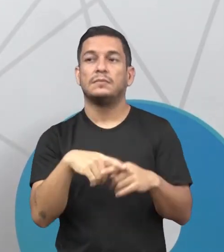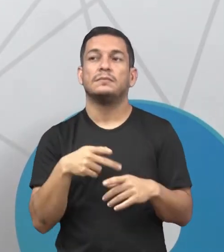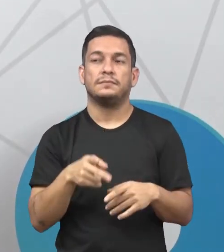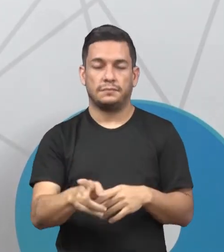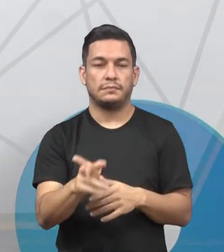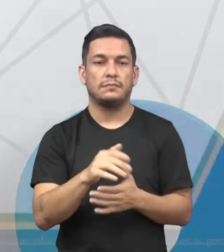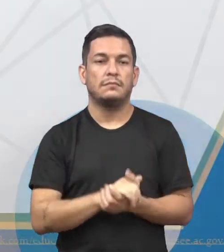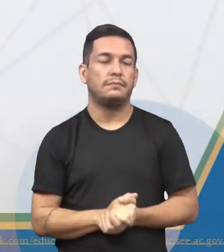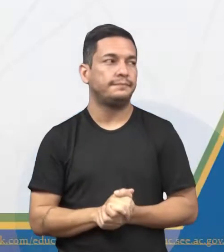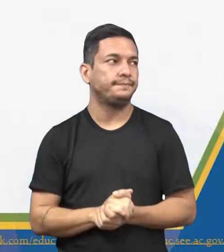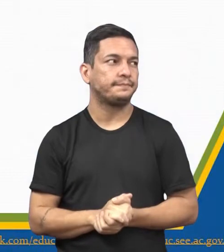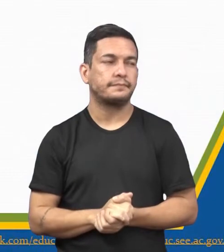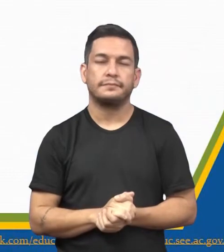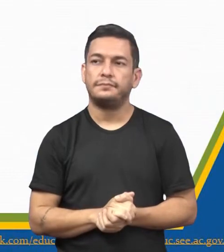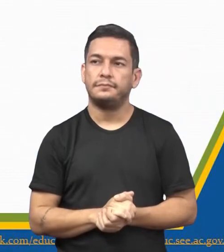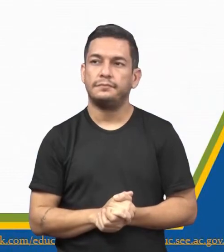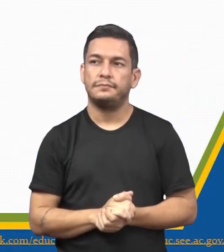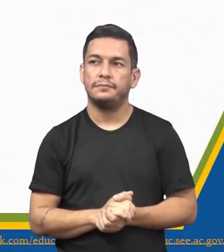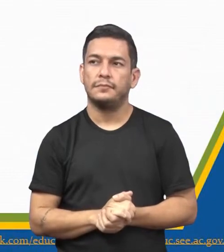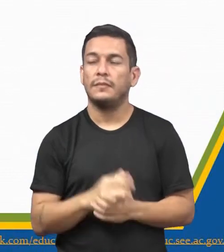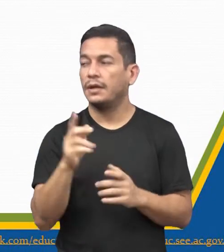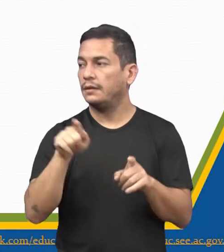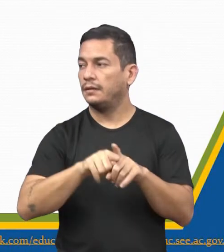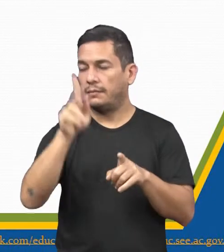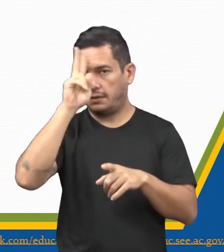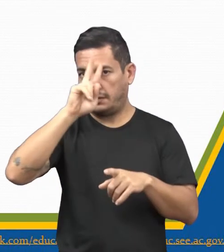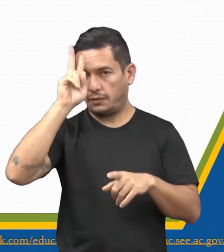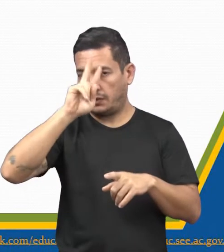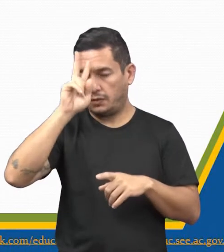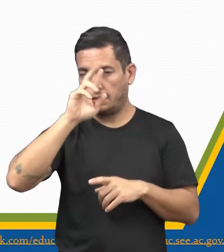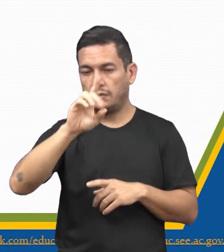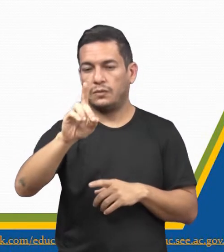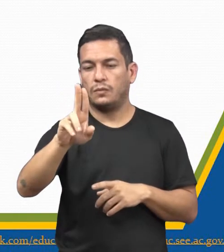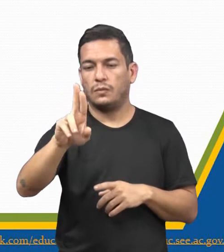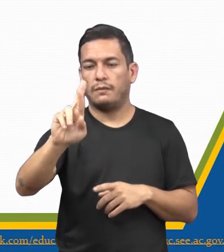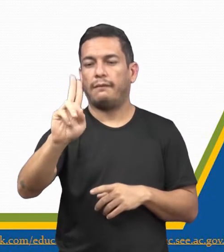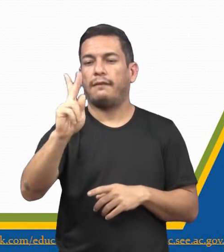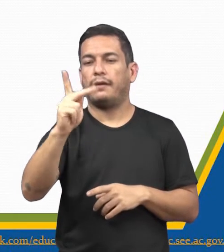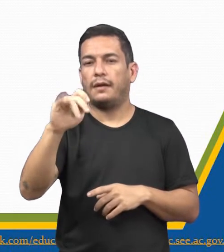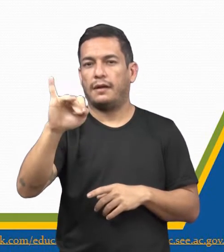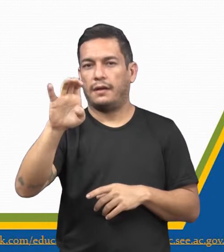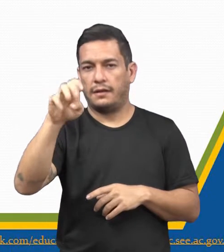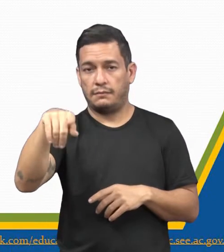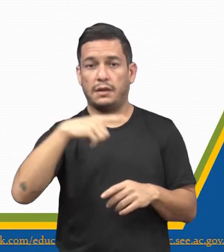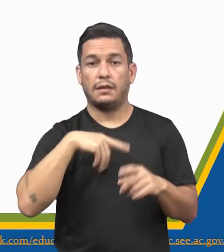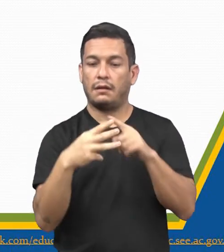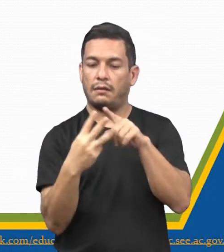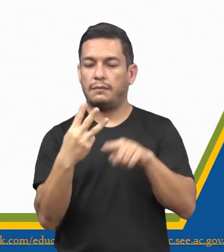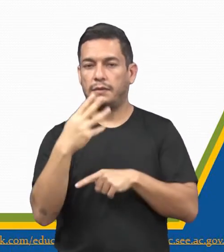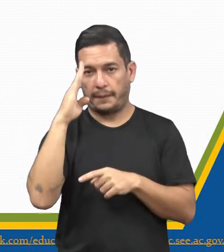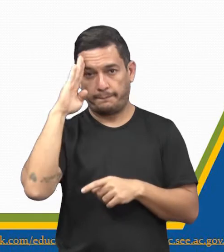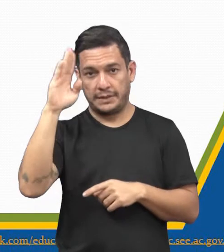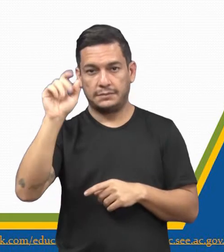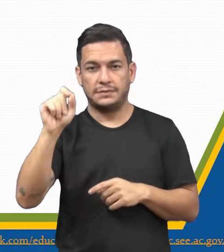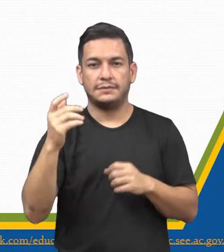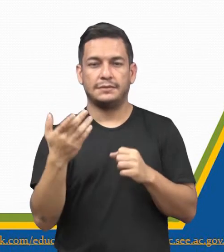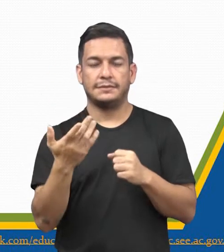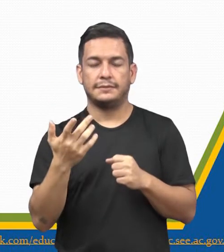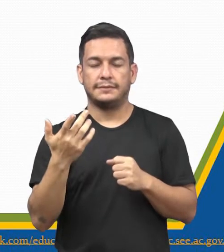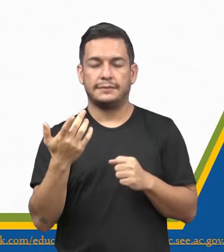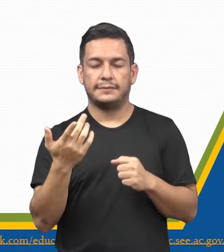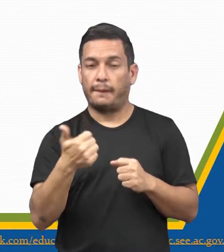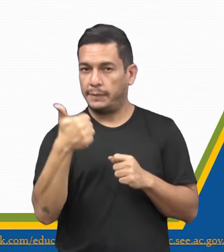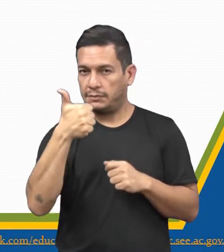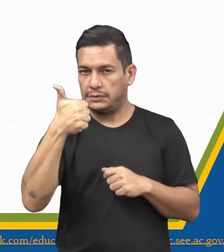Continuando, dentro da teoria do Durkheim, nós temos os seus três princípios essenciais.